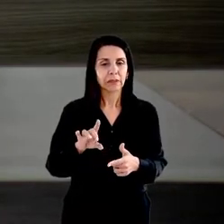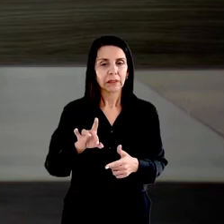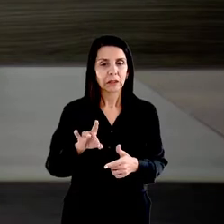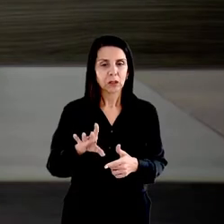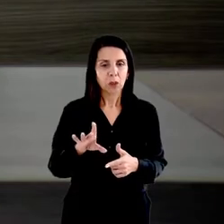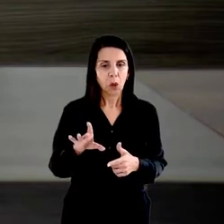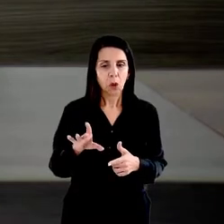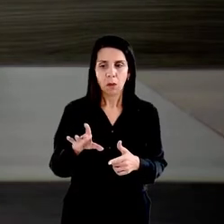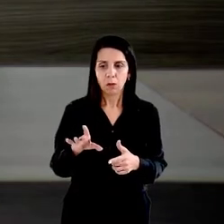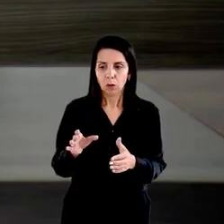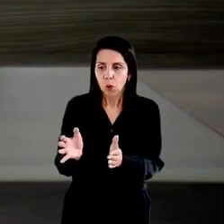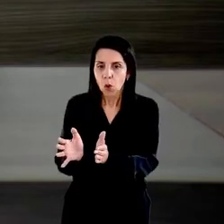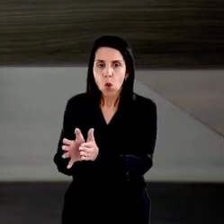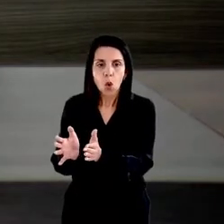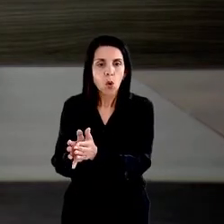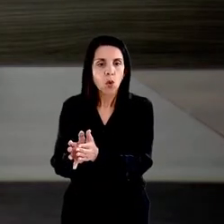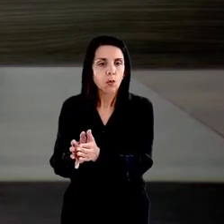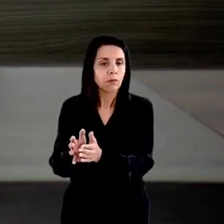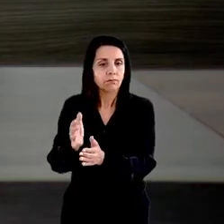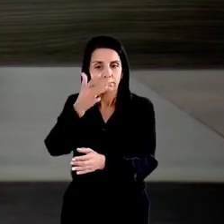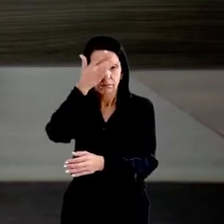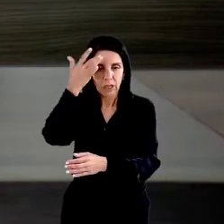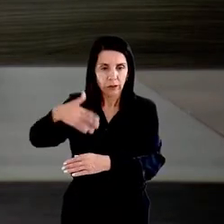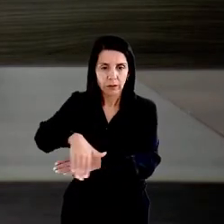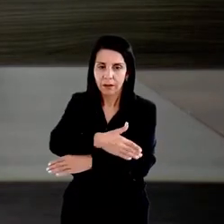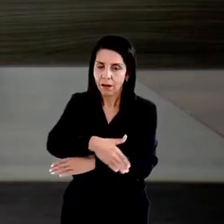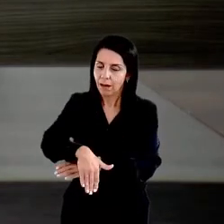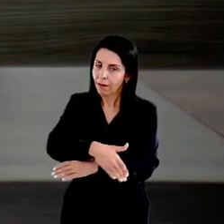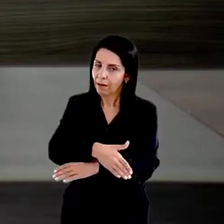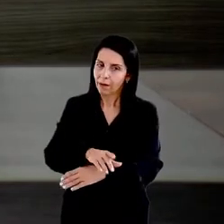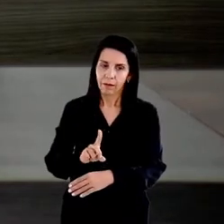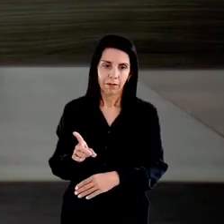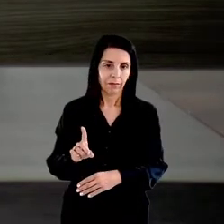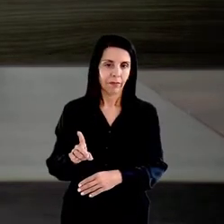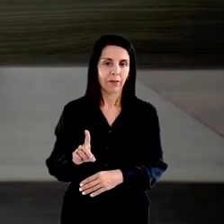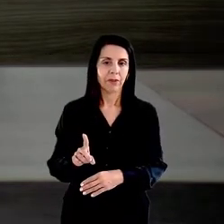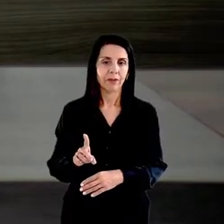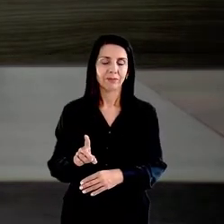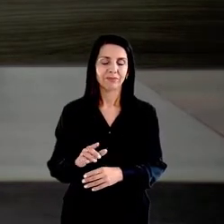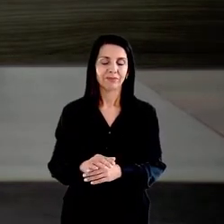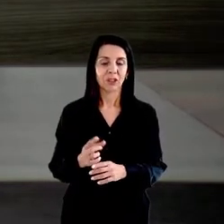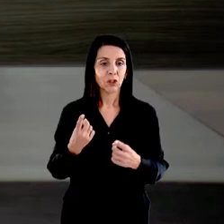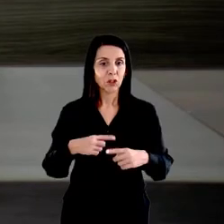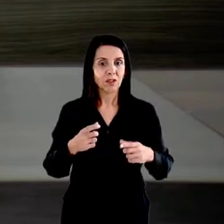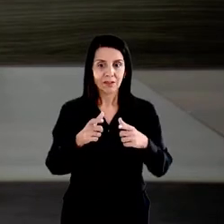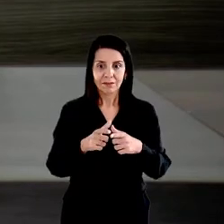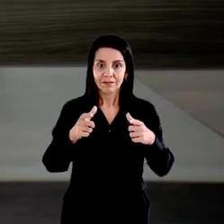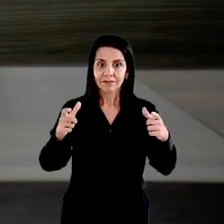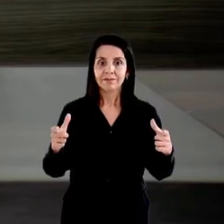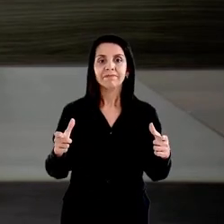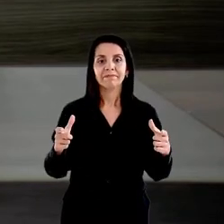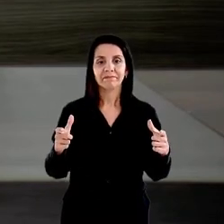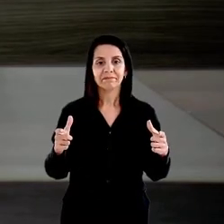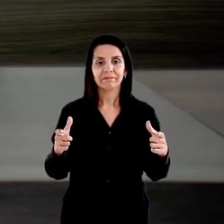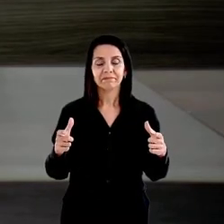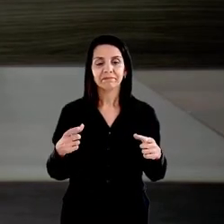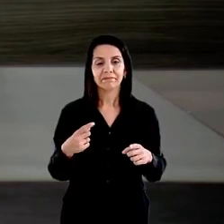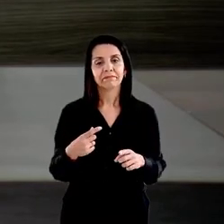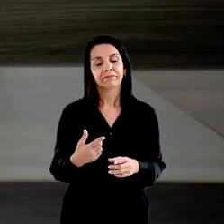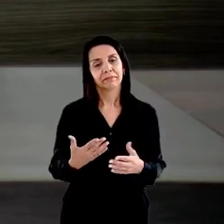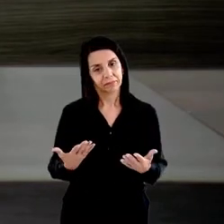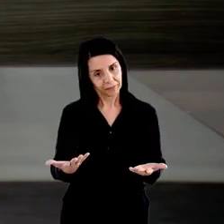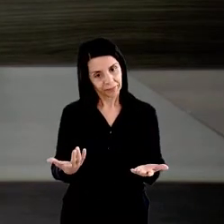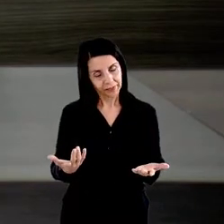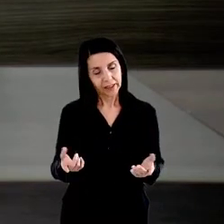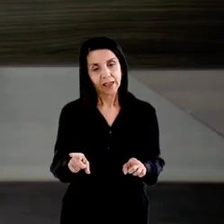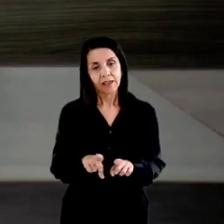em situação de rua, o que aumenta muito o desafio desse GT. Mas o que nos conforta também,